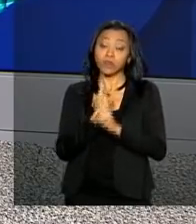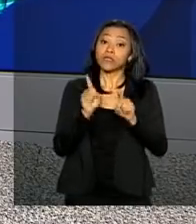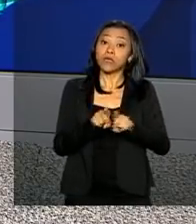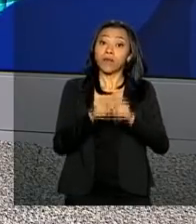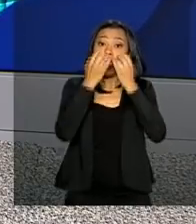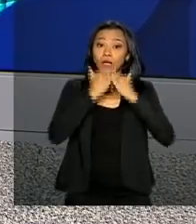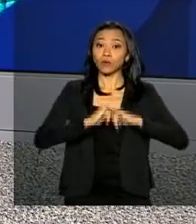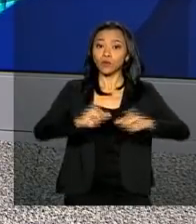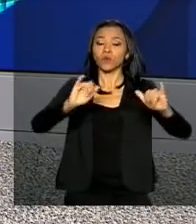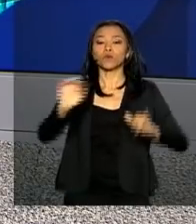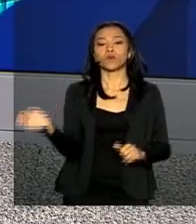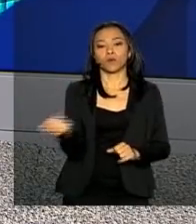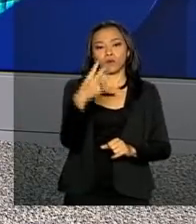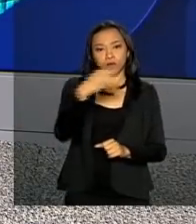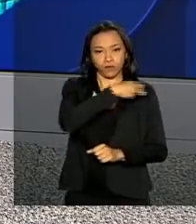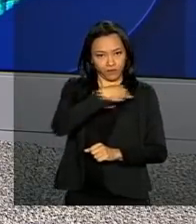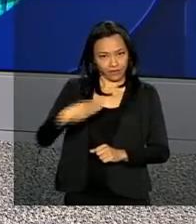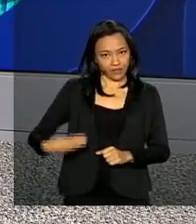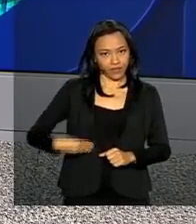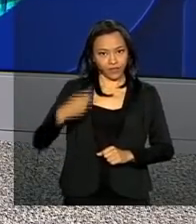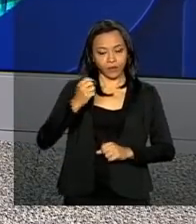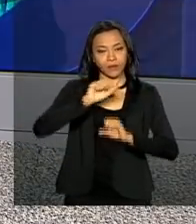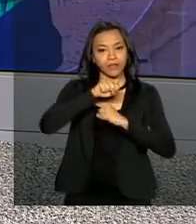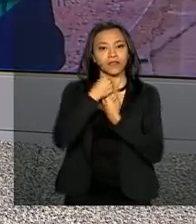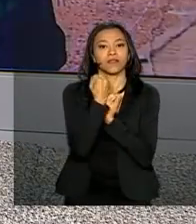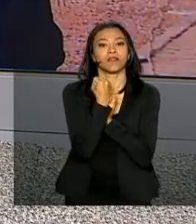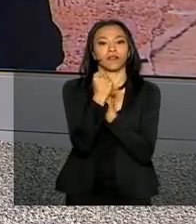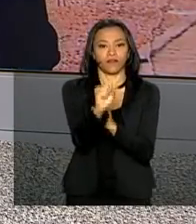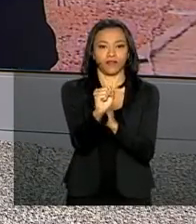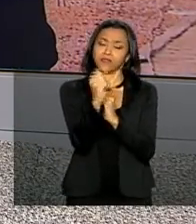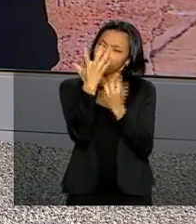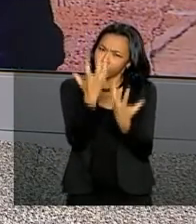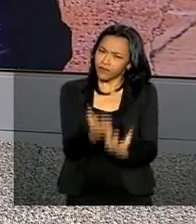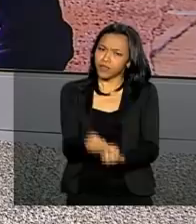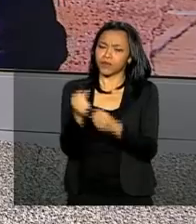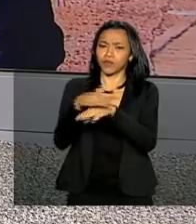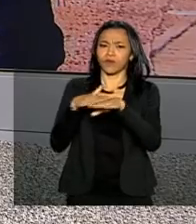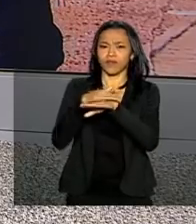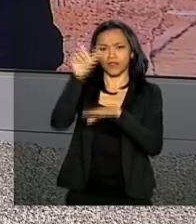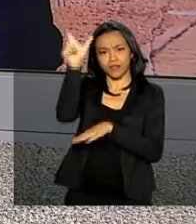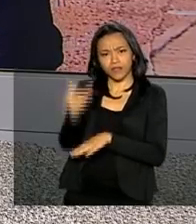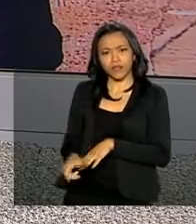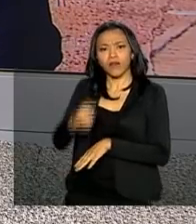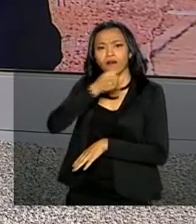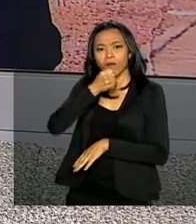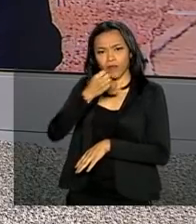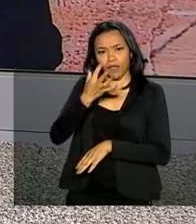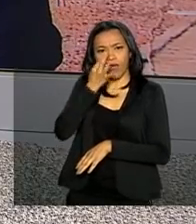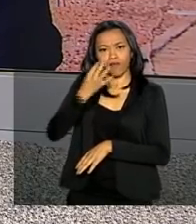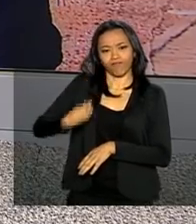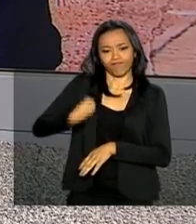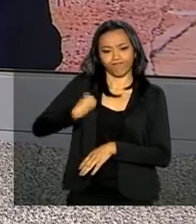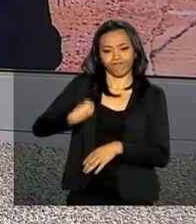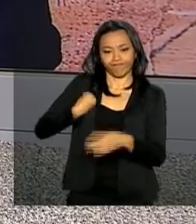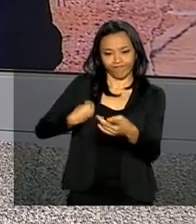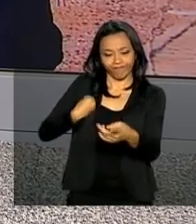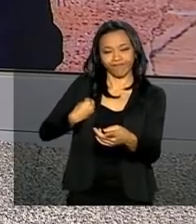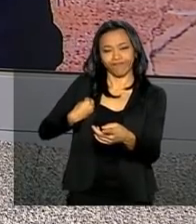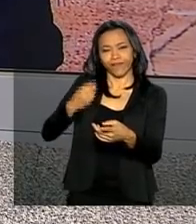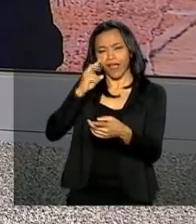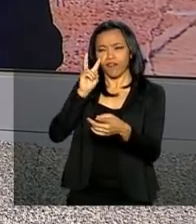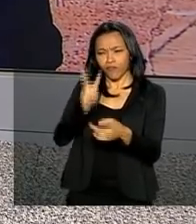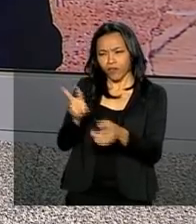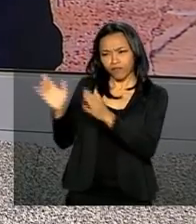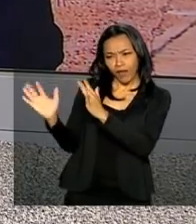novo ministro da Defesa. Vamos então conversar com o repórter Ney Pereira, que está no Centro Cultural Banco do Brasil, acompanhando